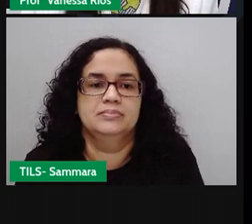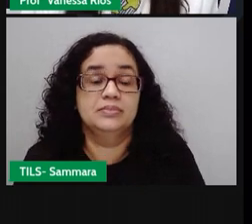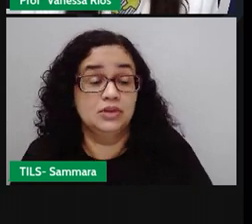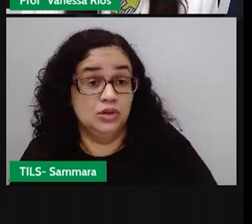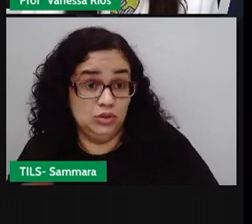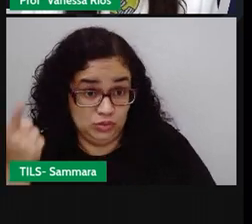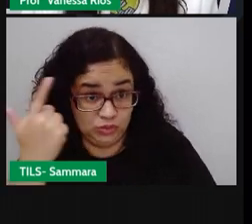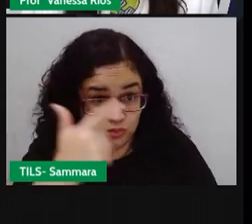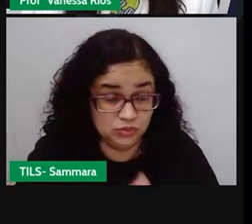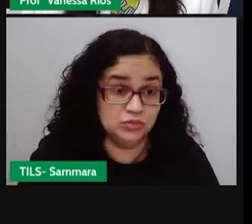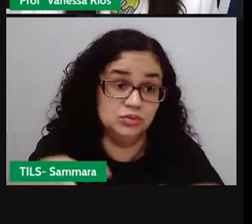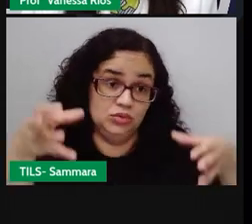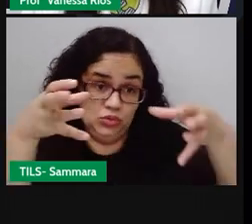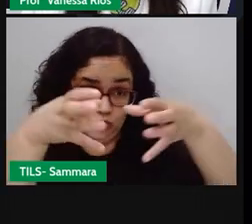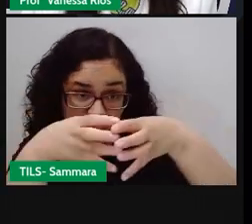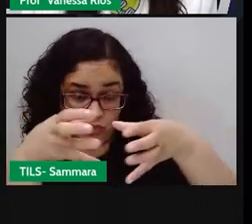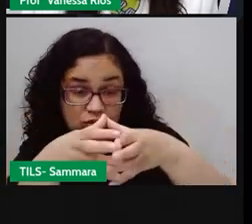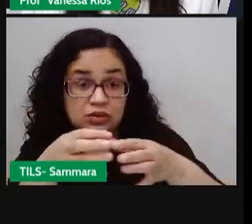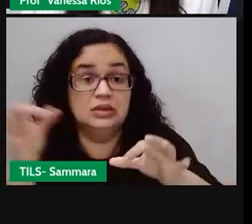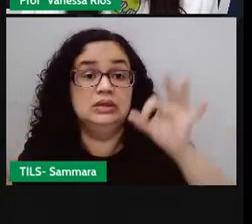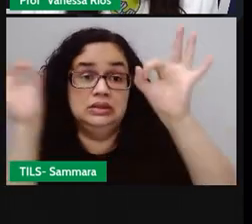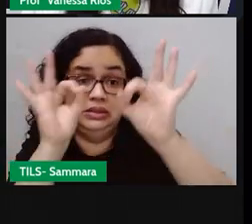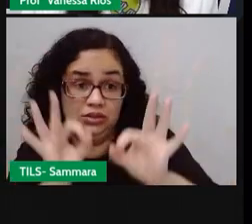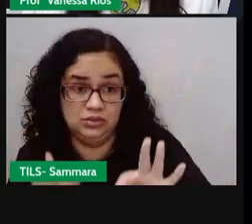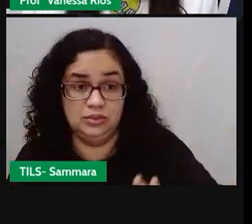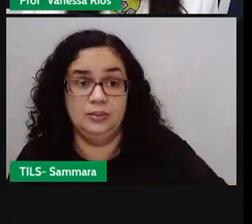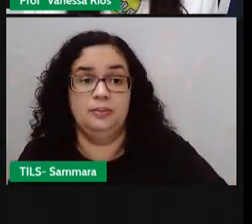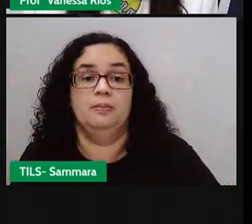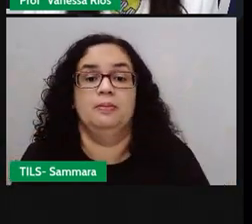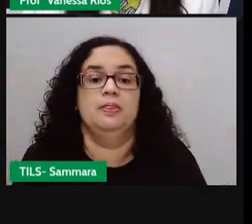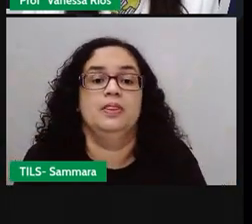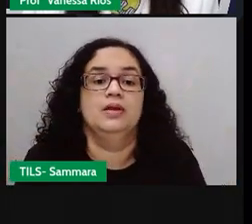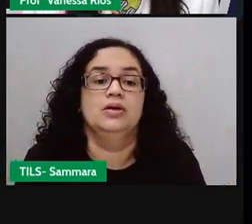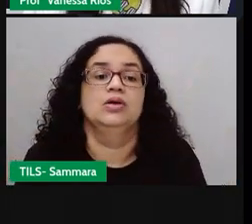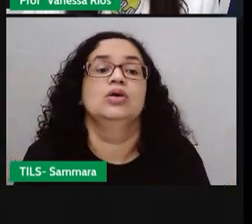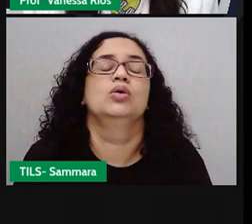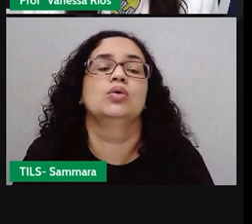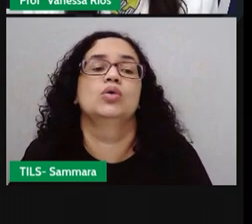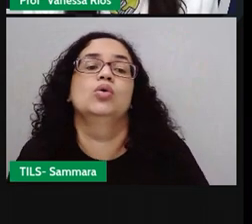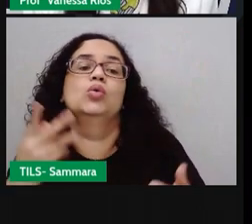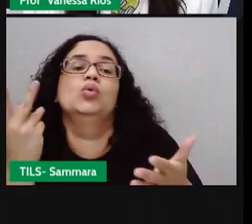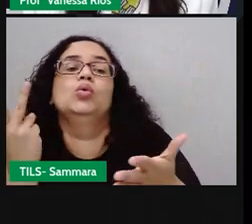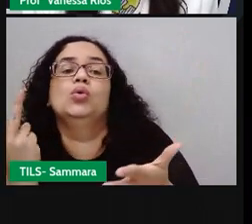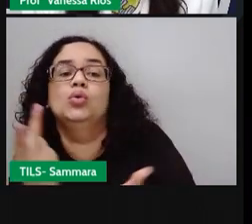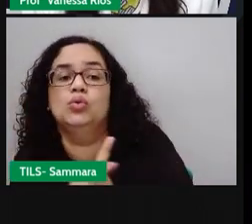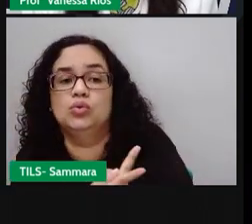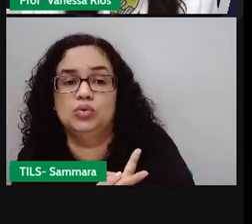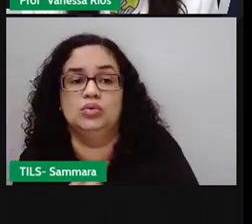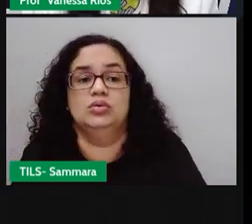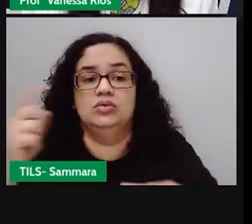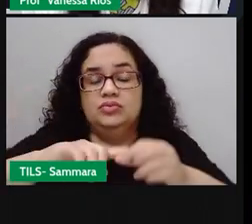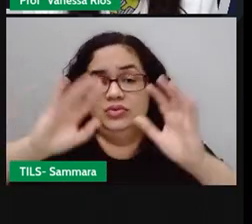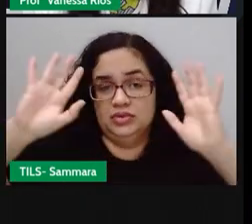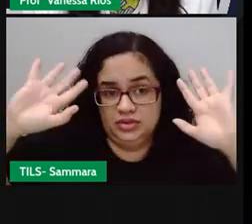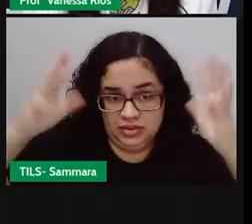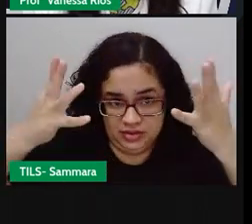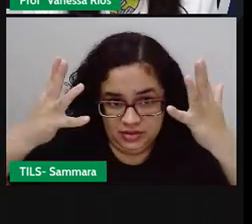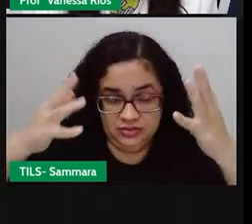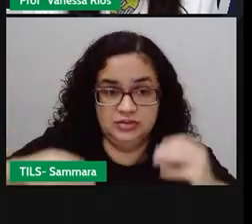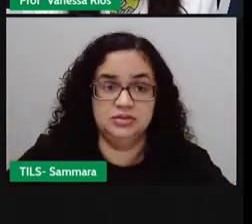Novamente mais um trecho fora da ordem, não é? Aí já conta o que aconteceu na volta da festa.